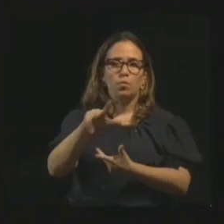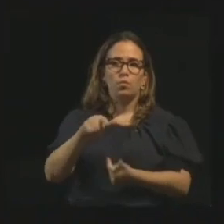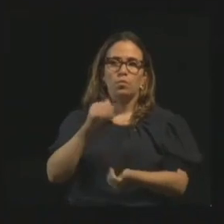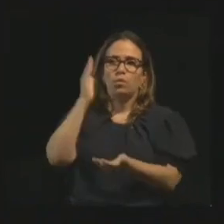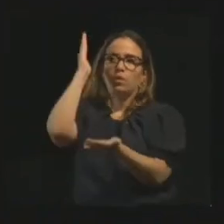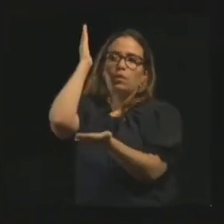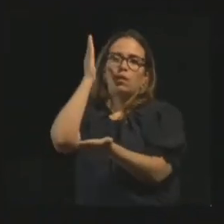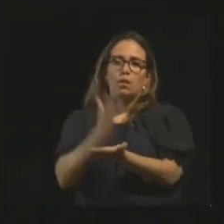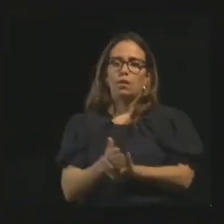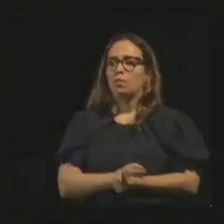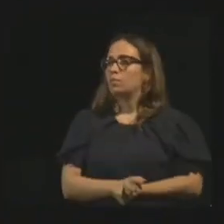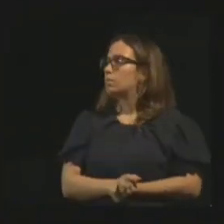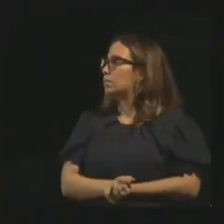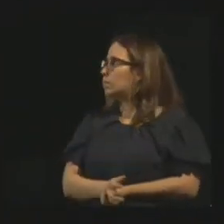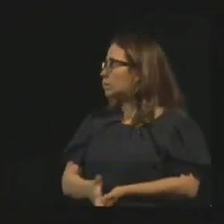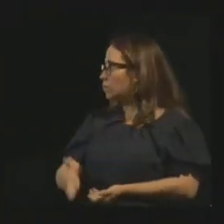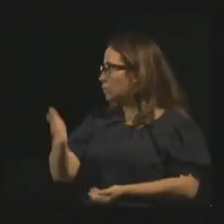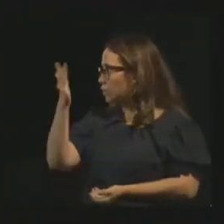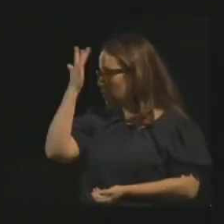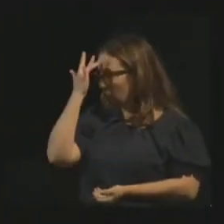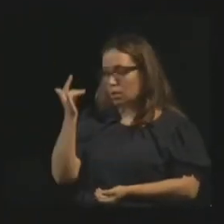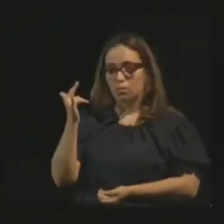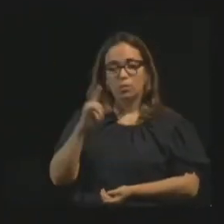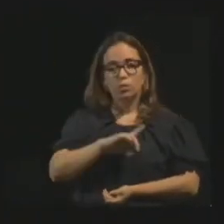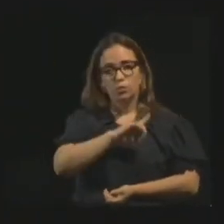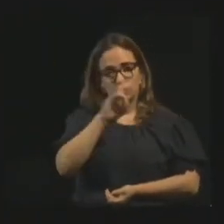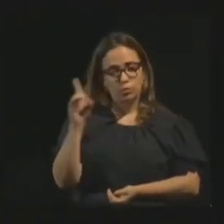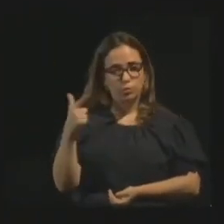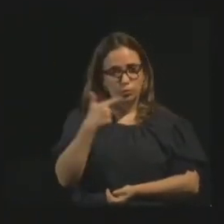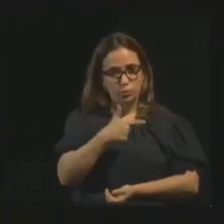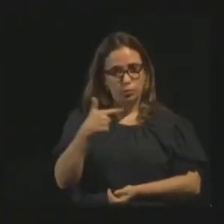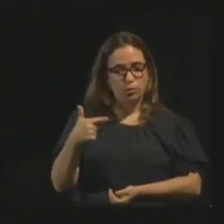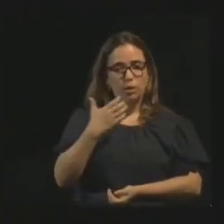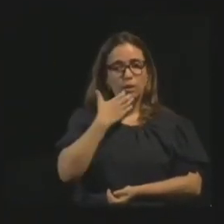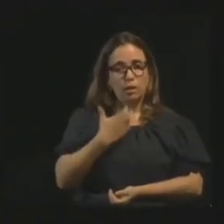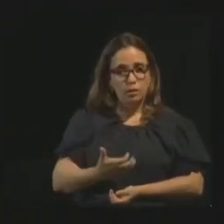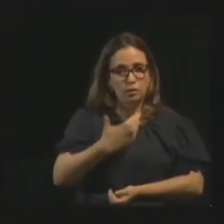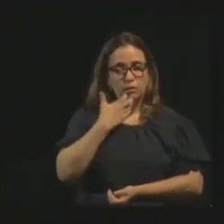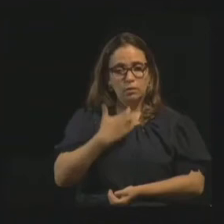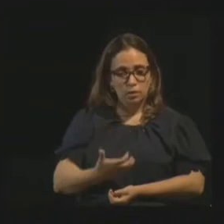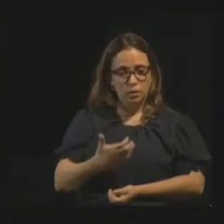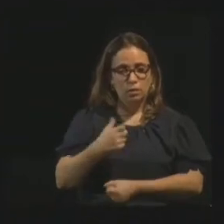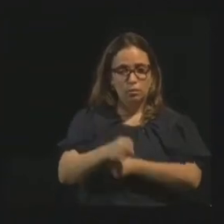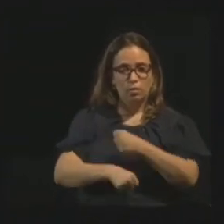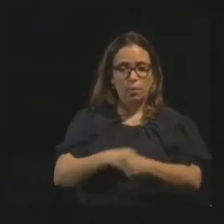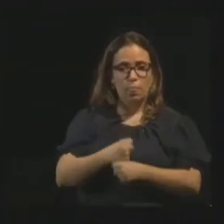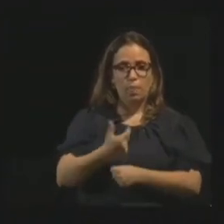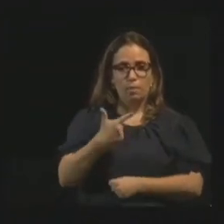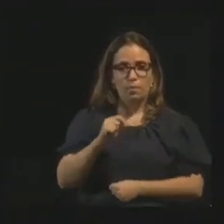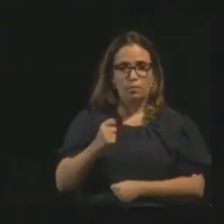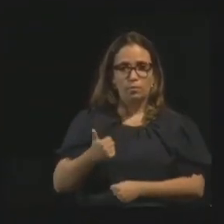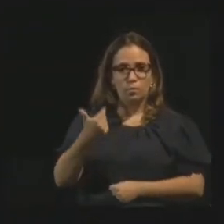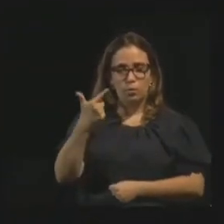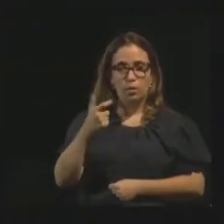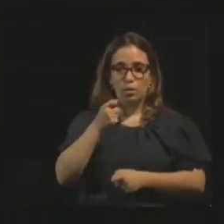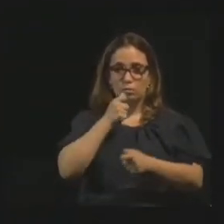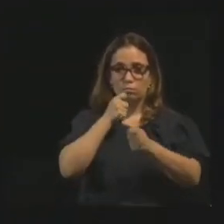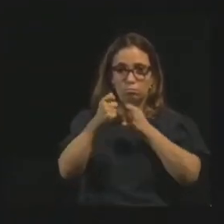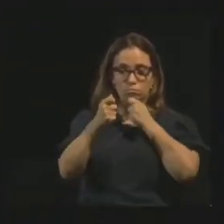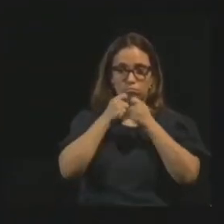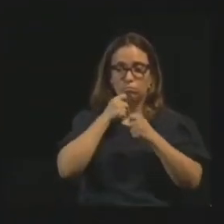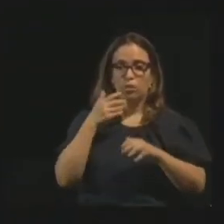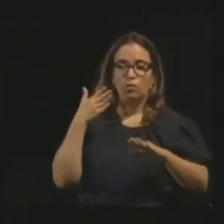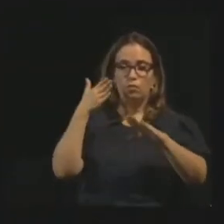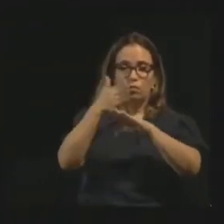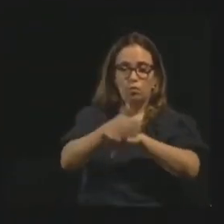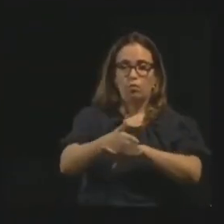No dia seguinte, ao dia 21 de dezembro de 2012, os repórteres foram lá, mas a senhora não tinha dito